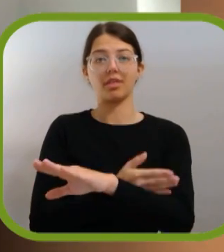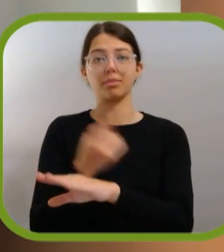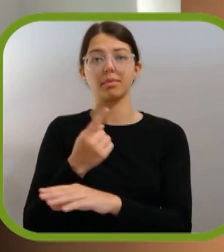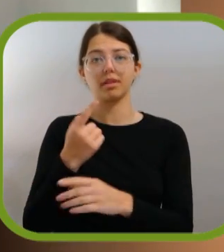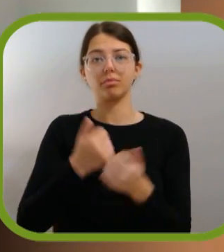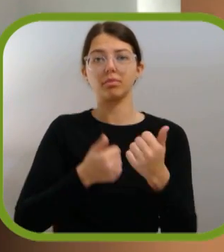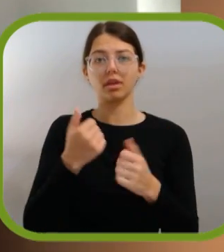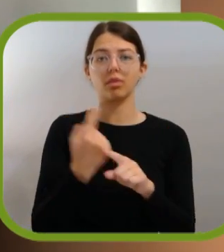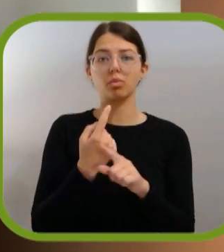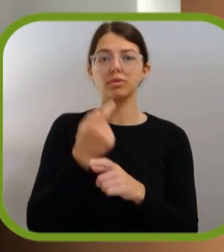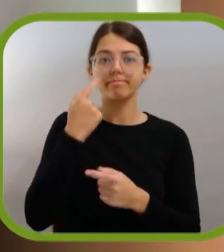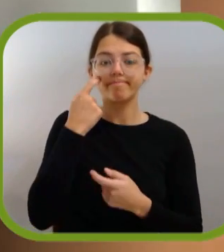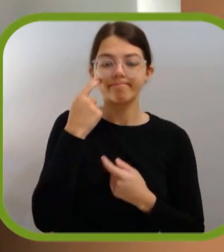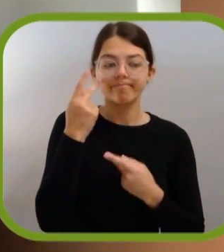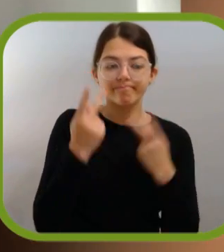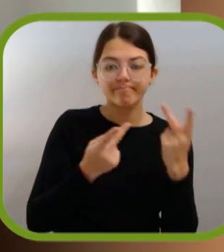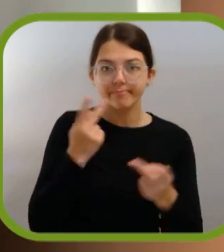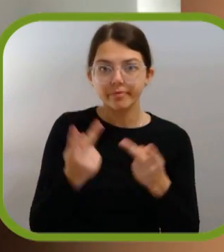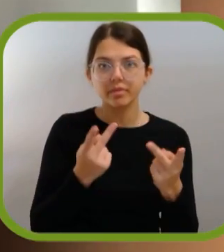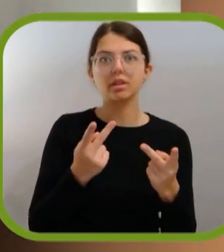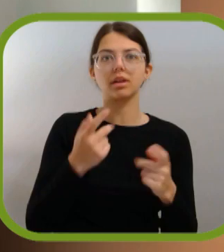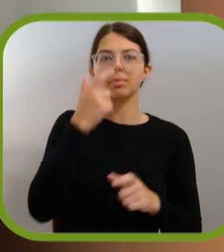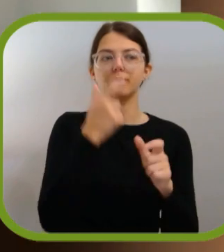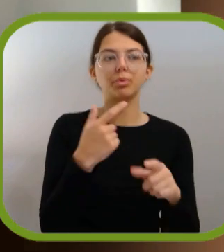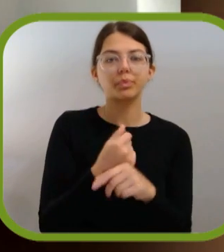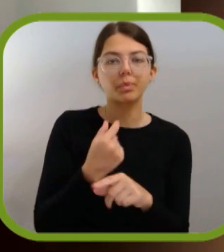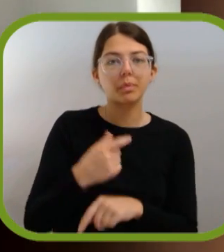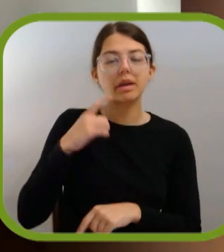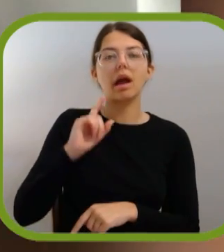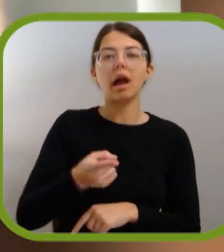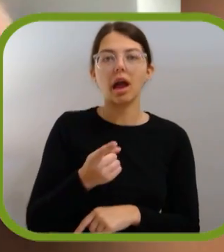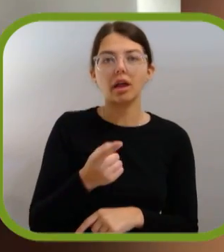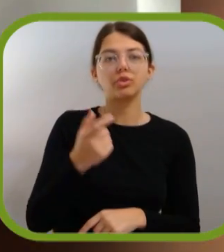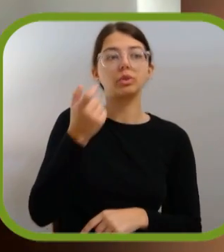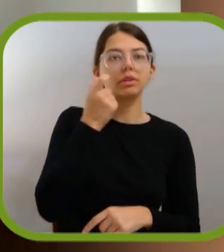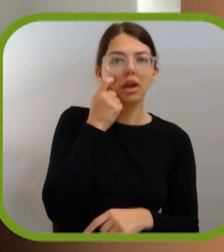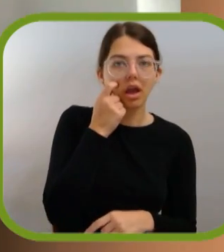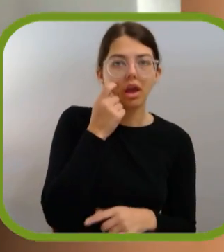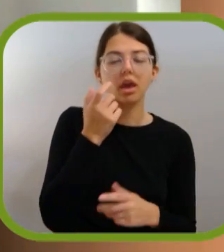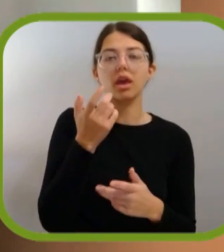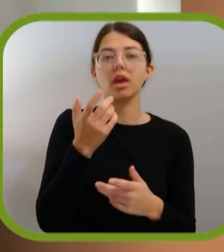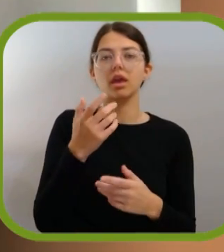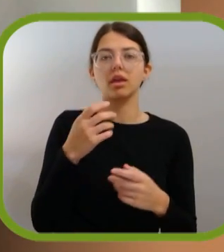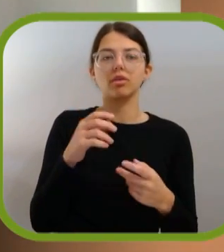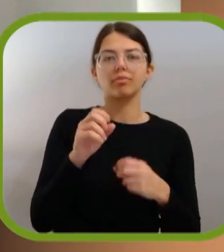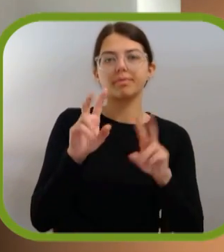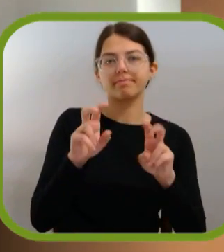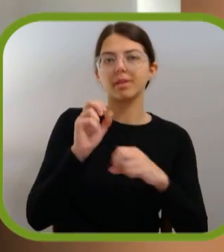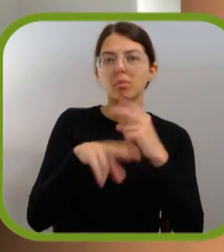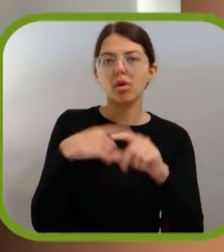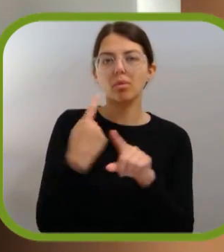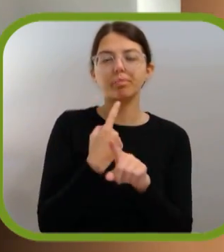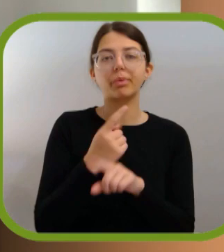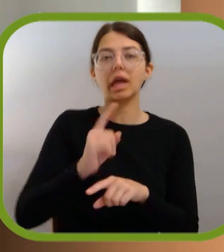seja, todo o trabalho de análise do mercado, o que é está a ser, quem é está a consumir, o que é que está a ser consumido, e quais é que são estas